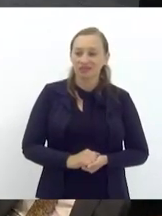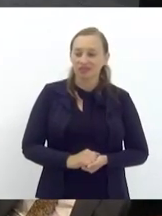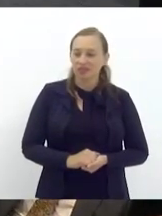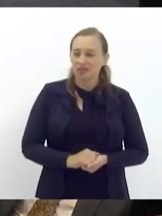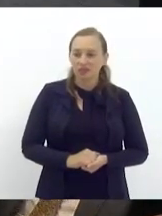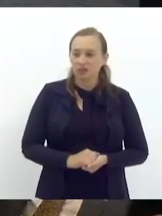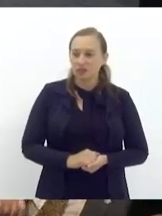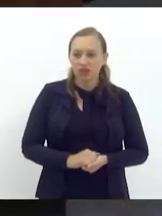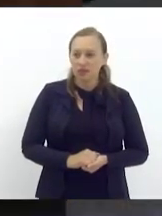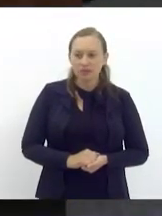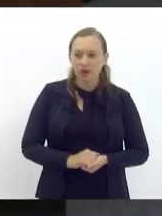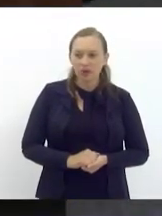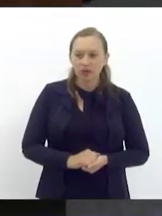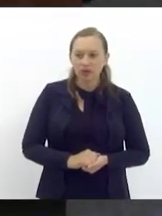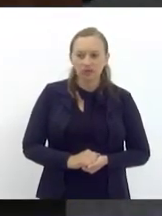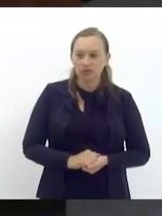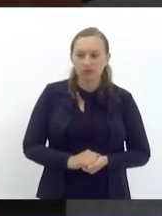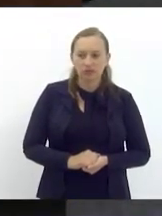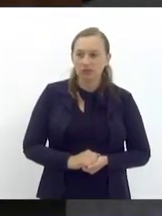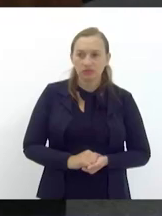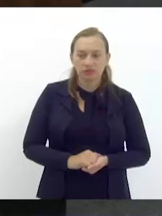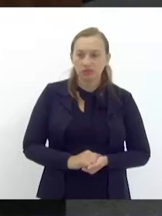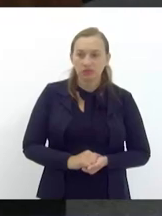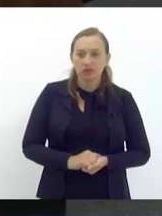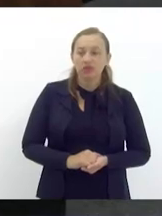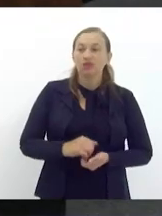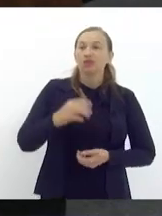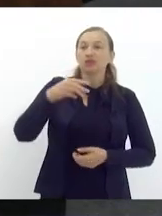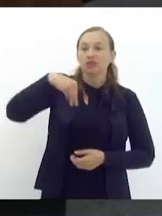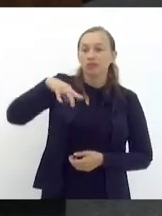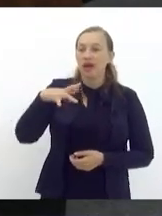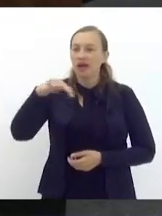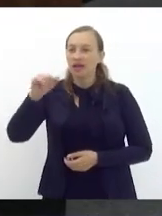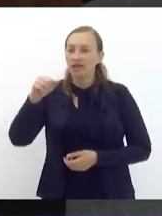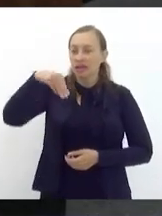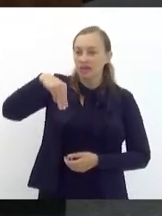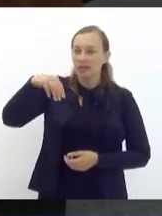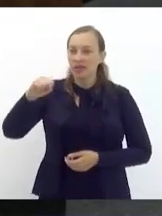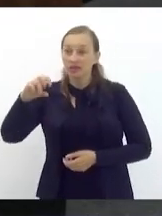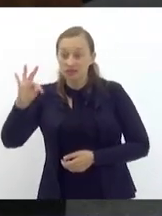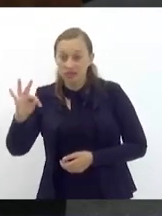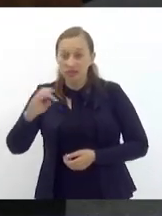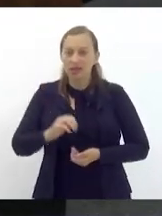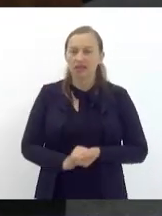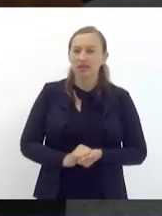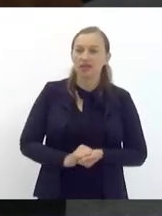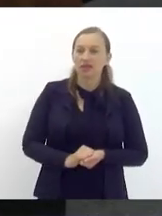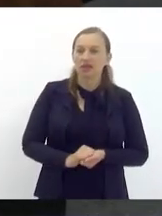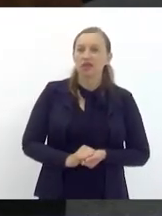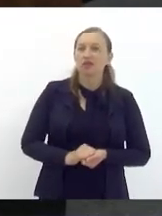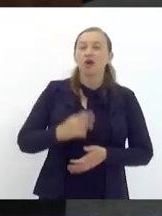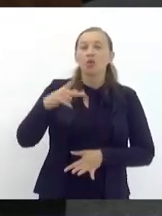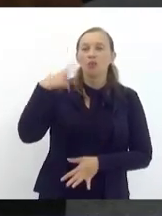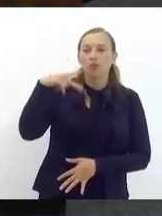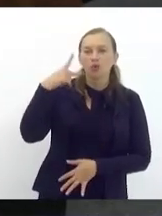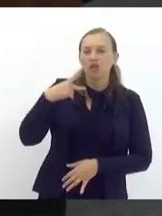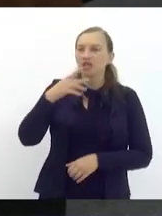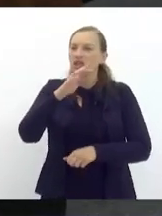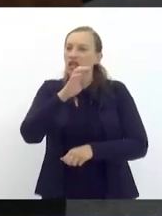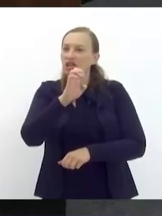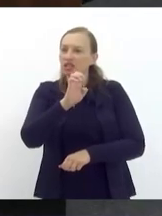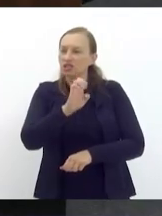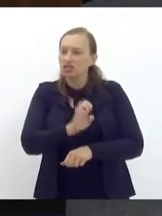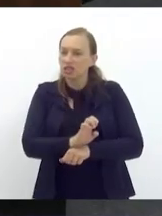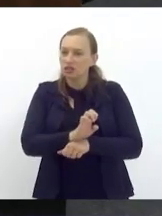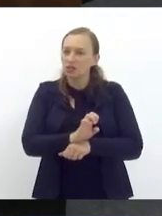deputada Marina do MST pelo projeto de lei que institui a política estadual de